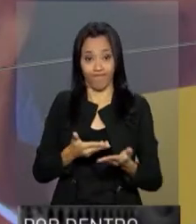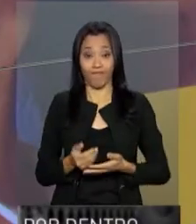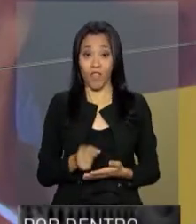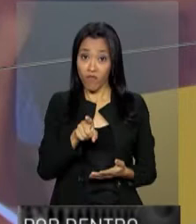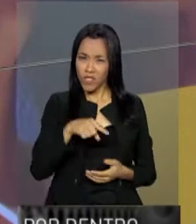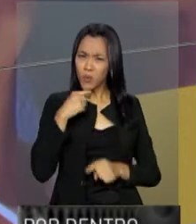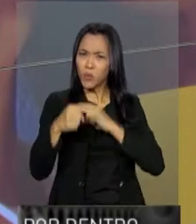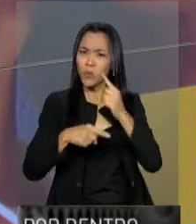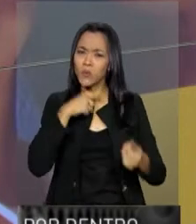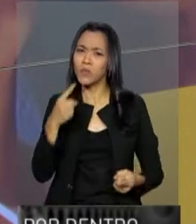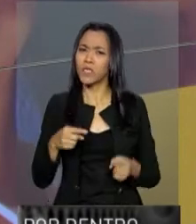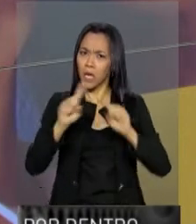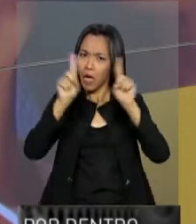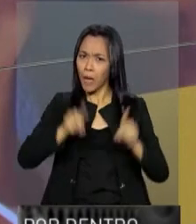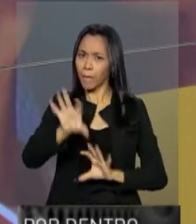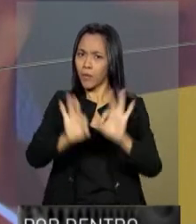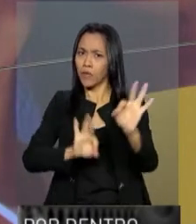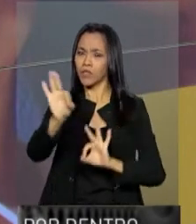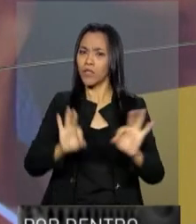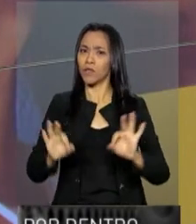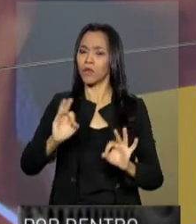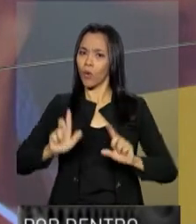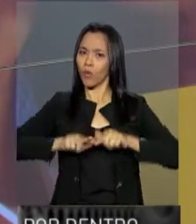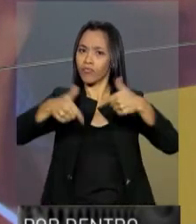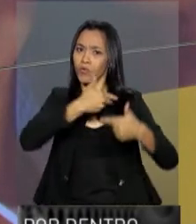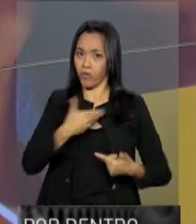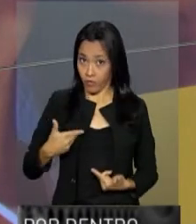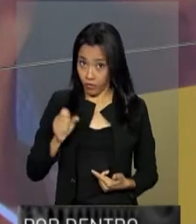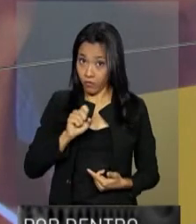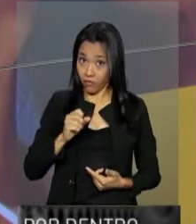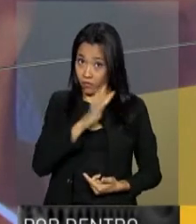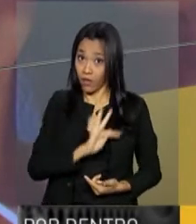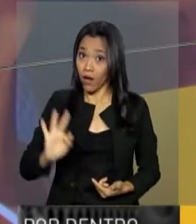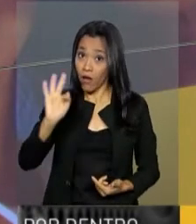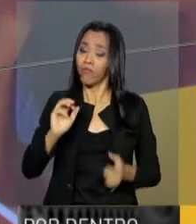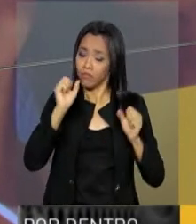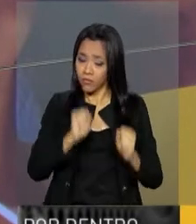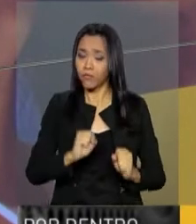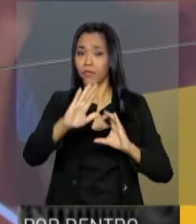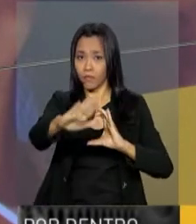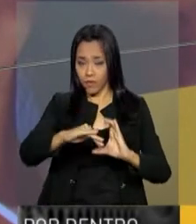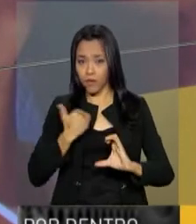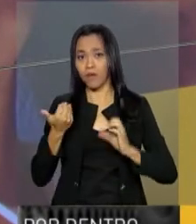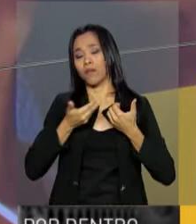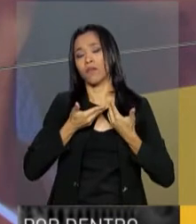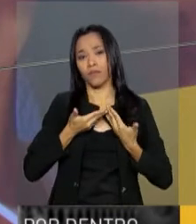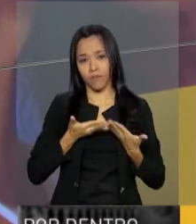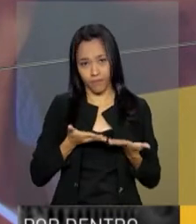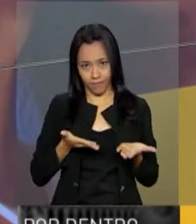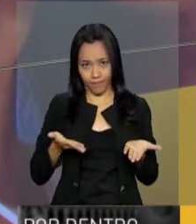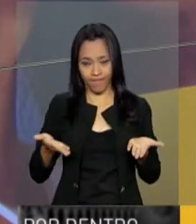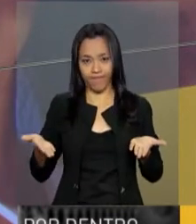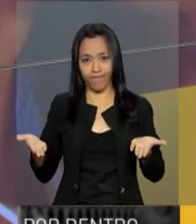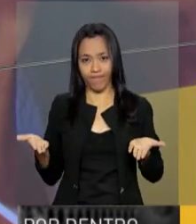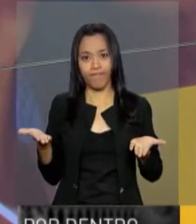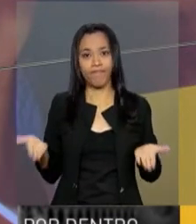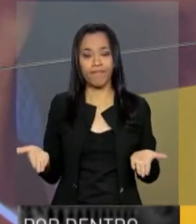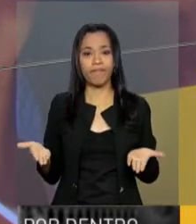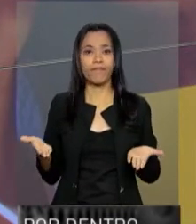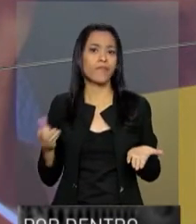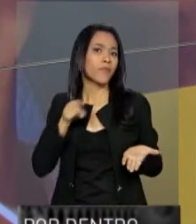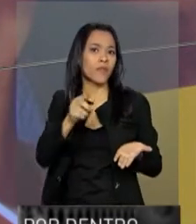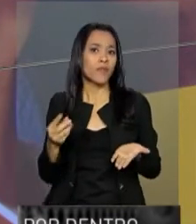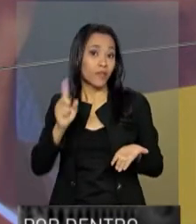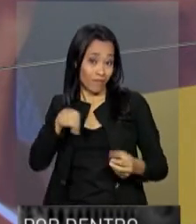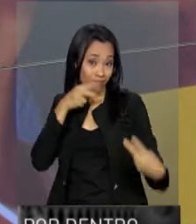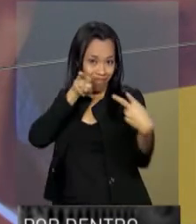você tem dúvidas sobre algum projeto ou ação do governo federal? Então escreva para a gente por dentro do governo, arroba presidencia.gov.br.